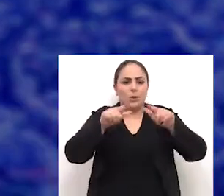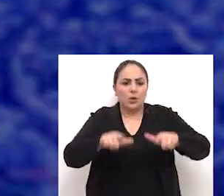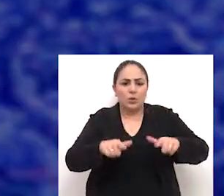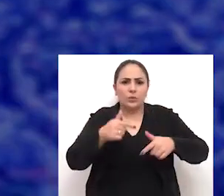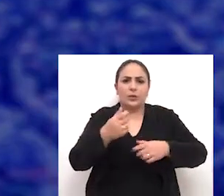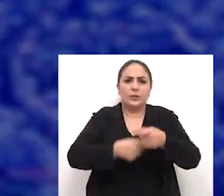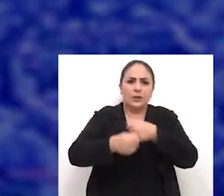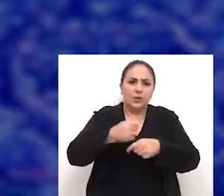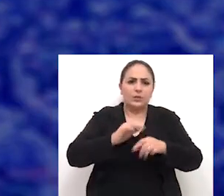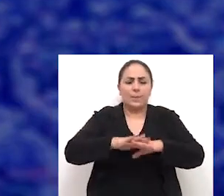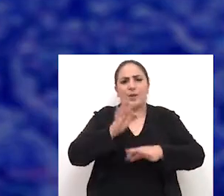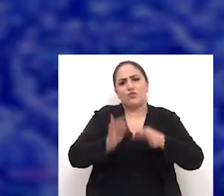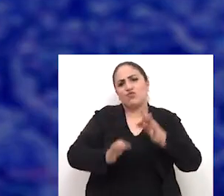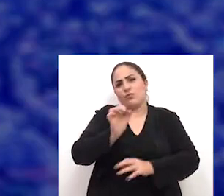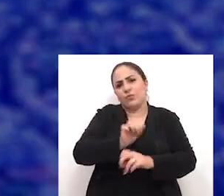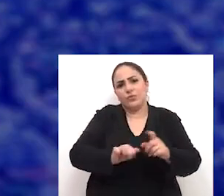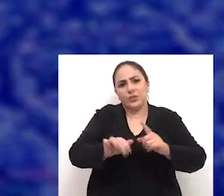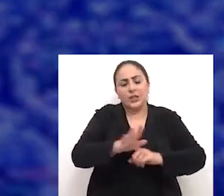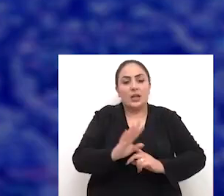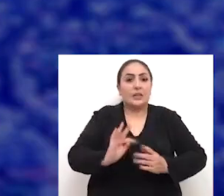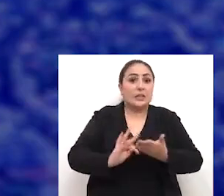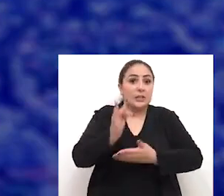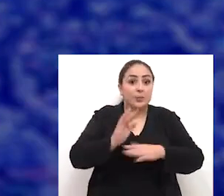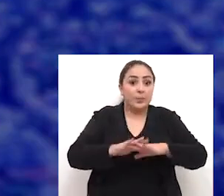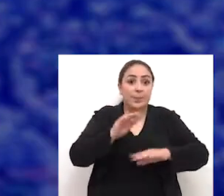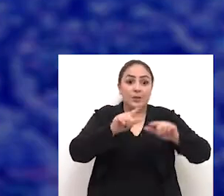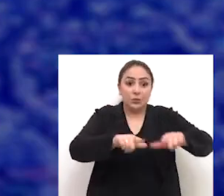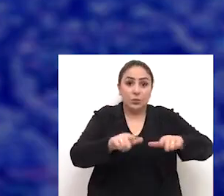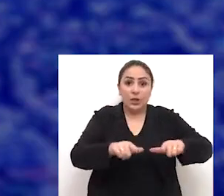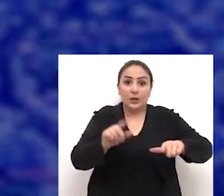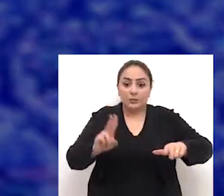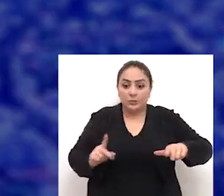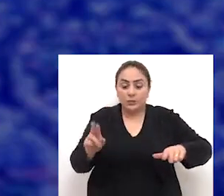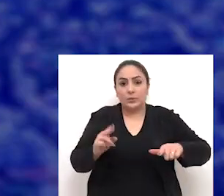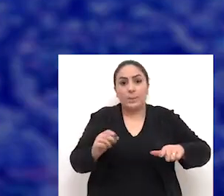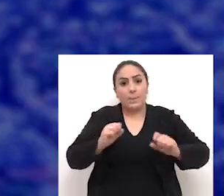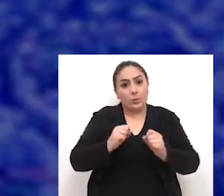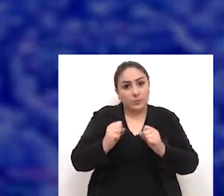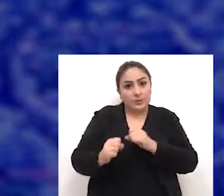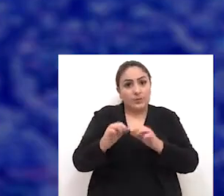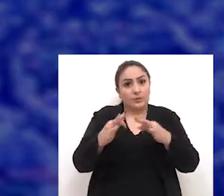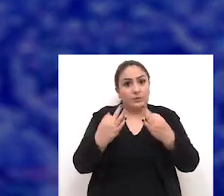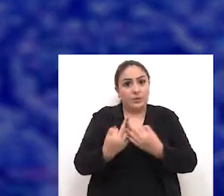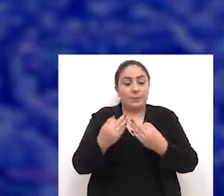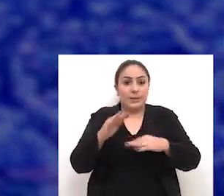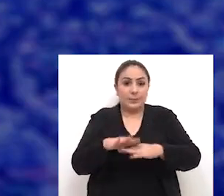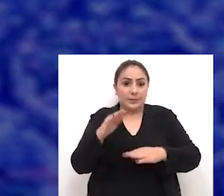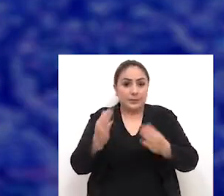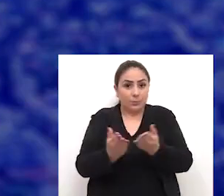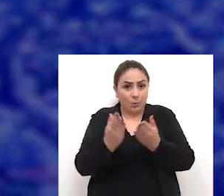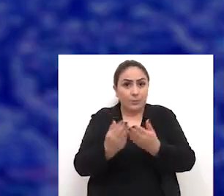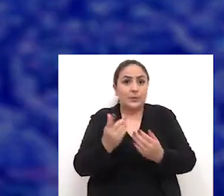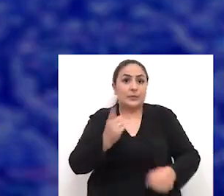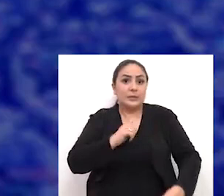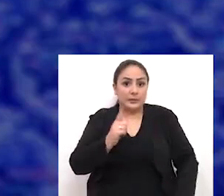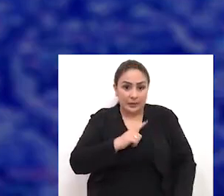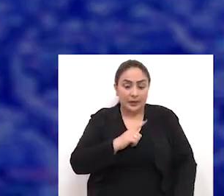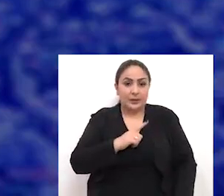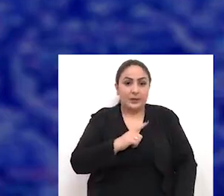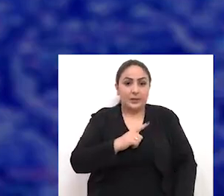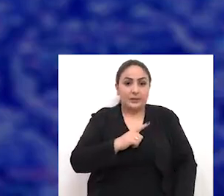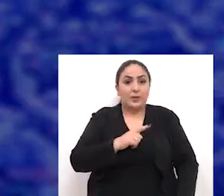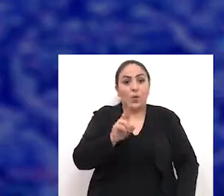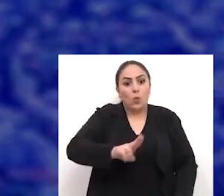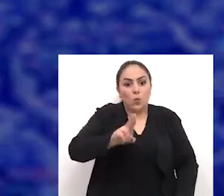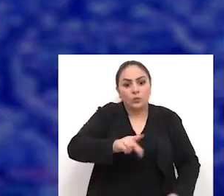o ambiente de negócios, traz mais justiça social, tributa mais patrimônio do que consumo, possibilitando, portanto, que famílias de baixa renda tenham um